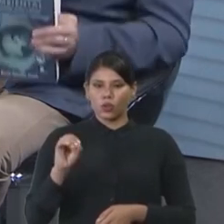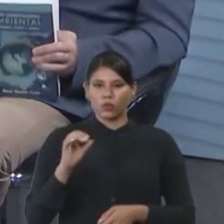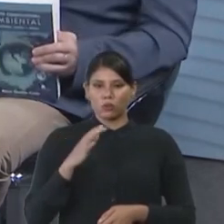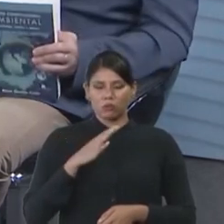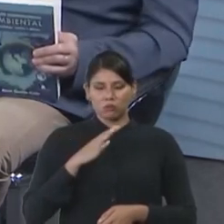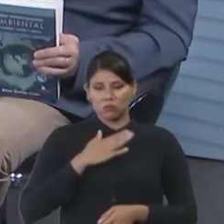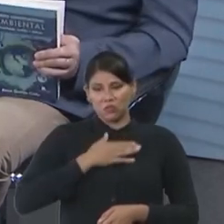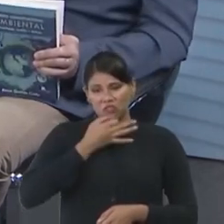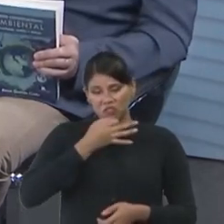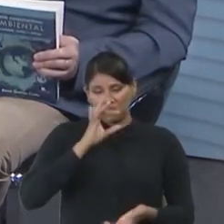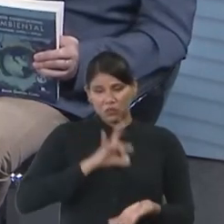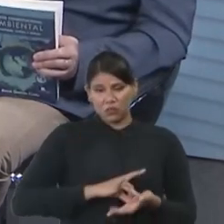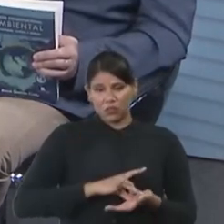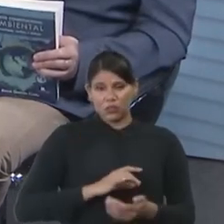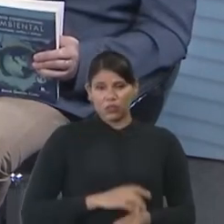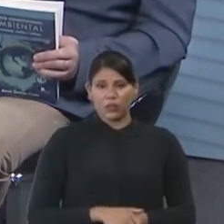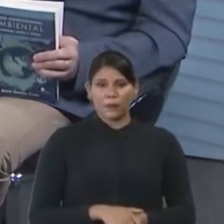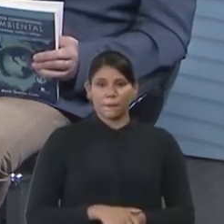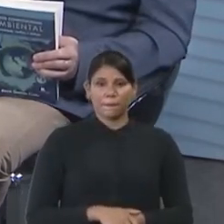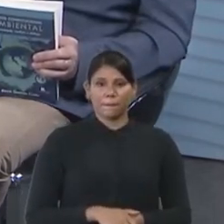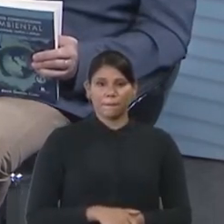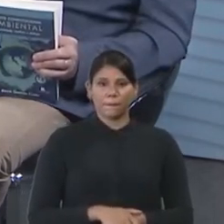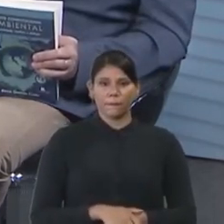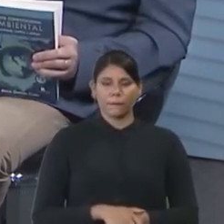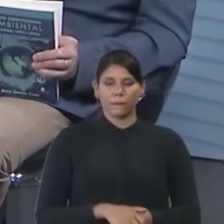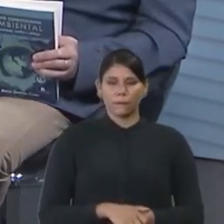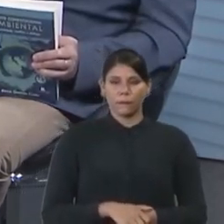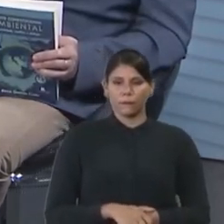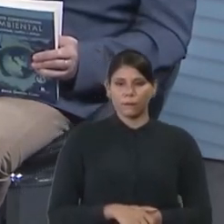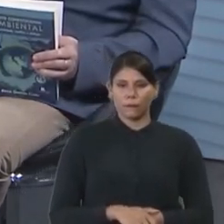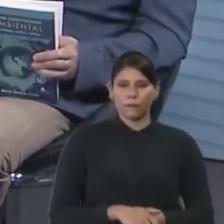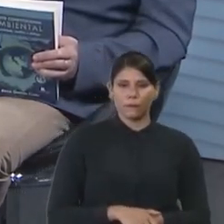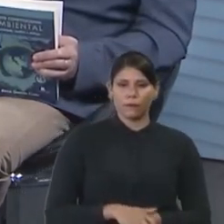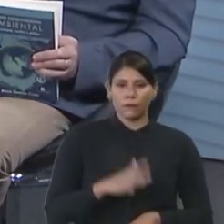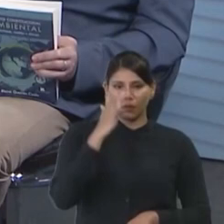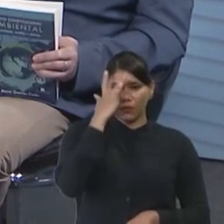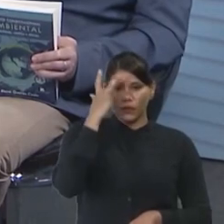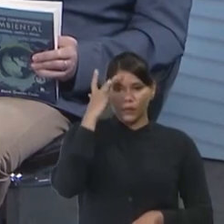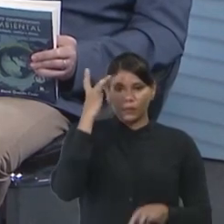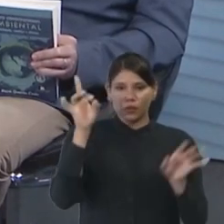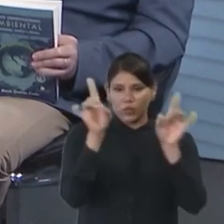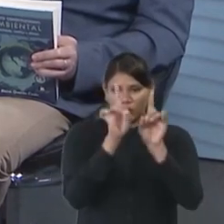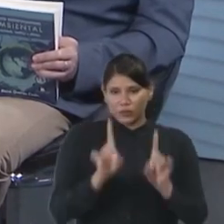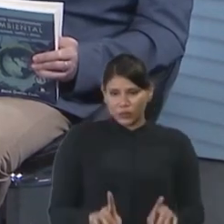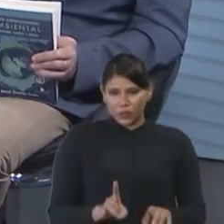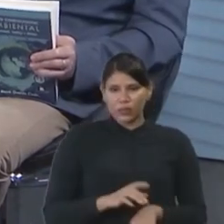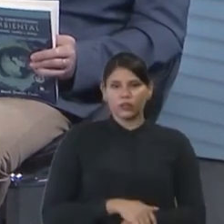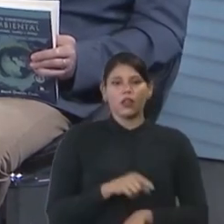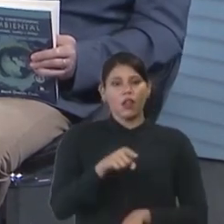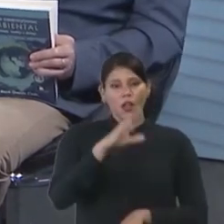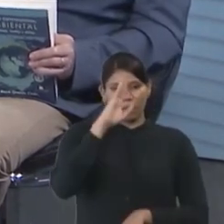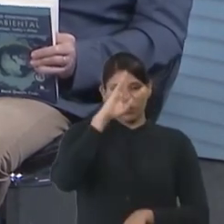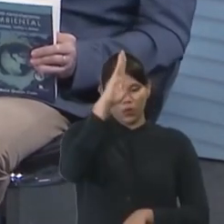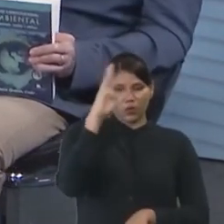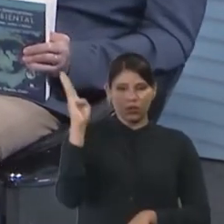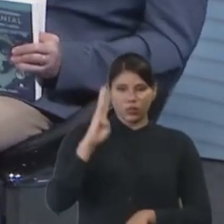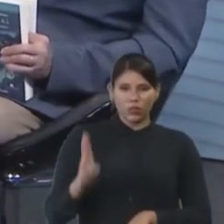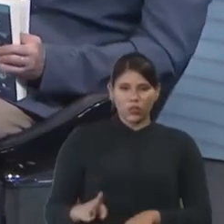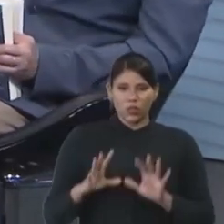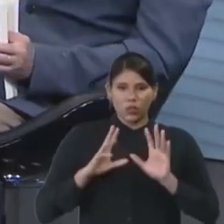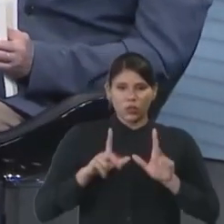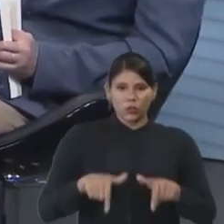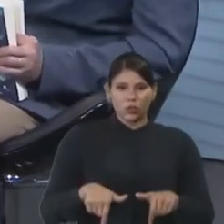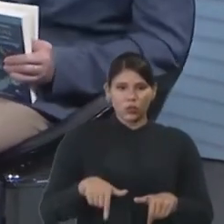ok. A causa das pessoas com deficiência é uma prioridade no Brasil. Tudo no Brasil é...